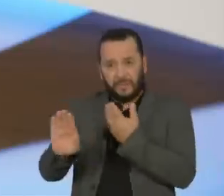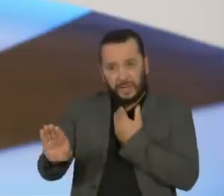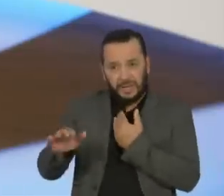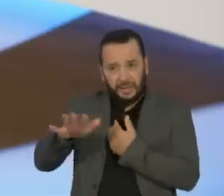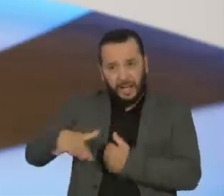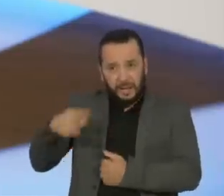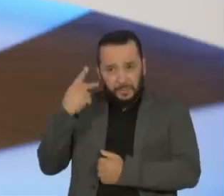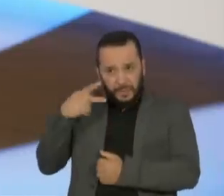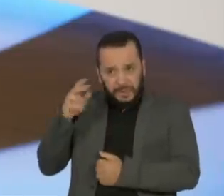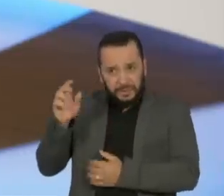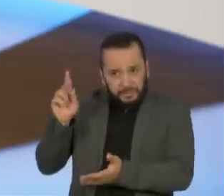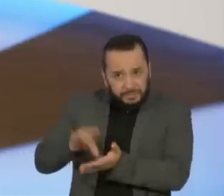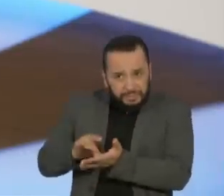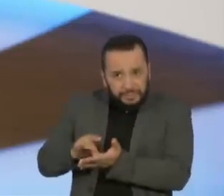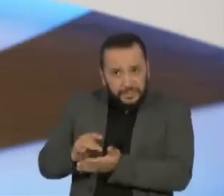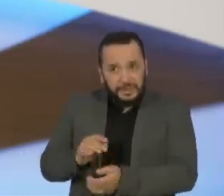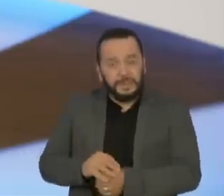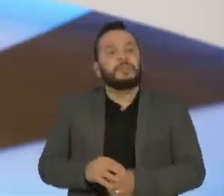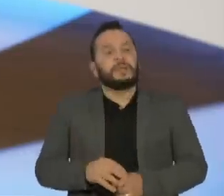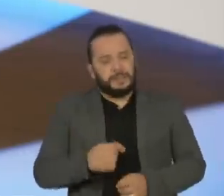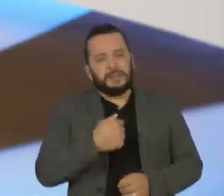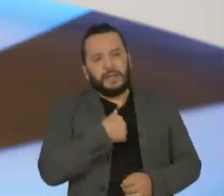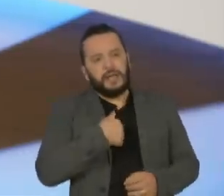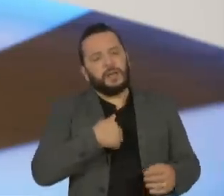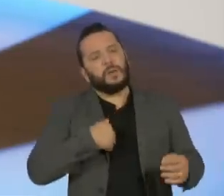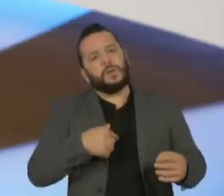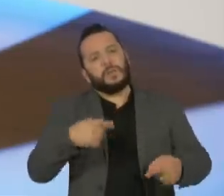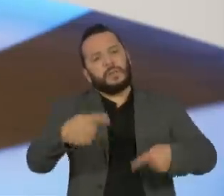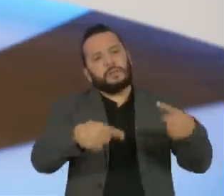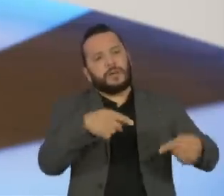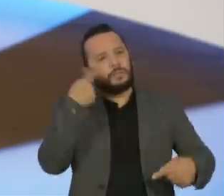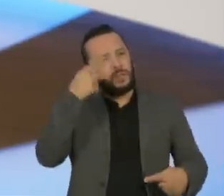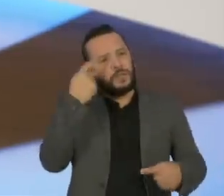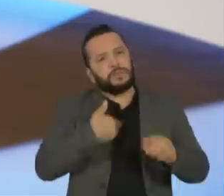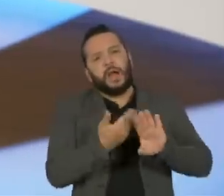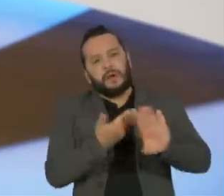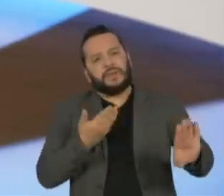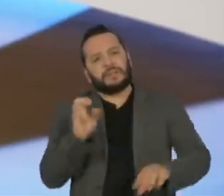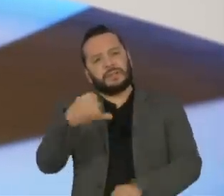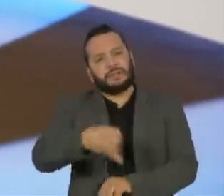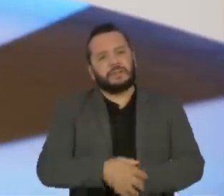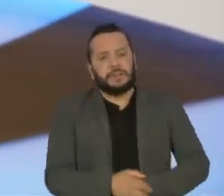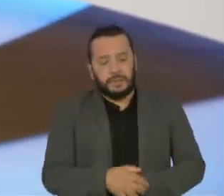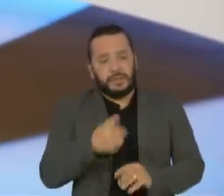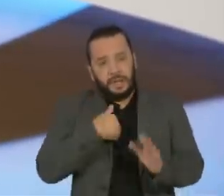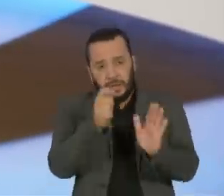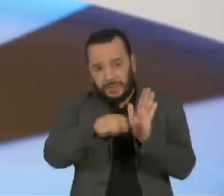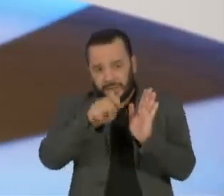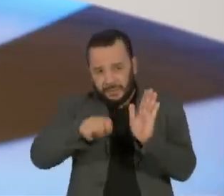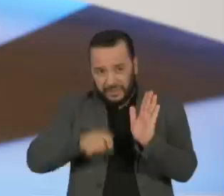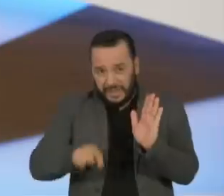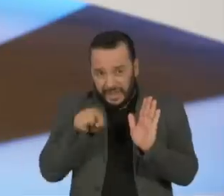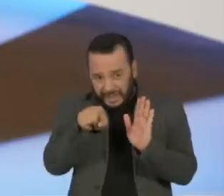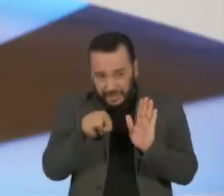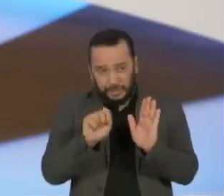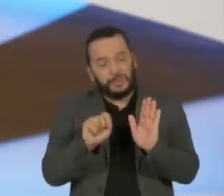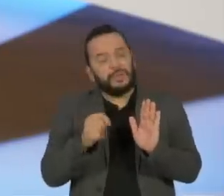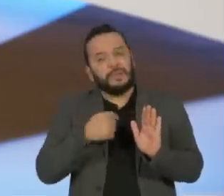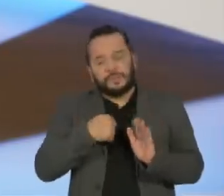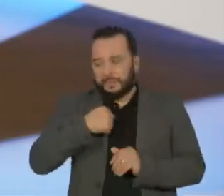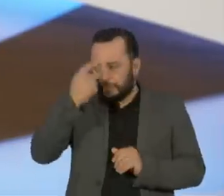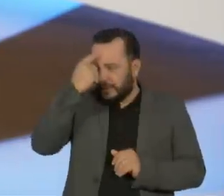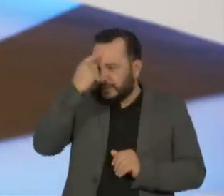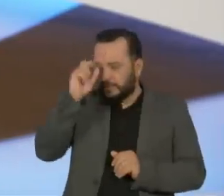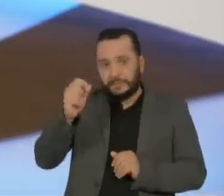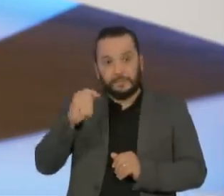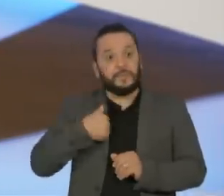quando você escreveu isso. Olha, eu acho que eu me afastei do debate político de fato. Quando eu escrevi isso, basicamente, eu estava pensando assim, olha, basicamente, quando